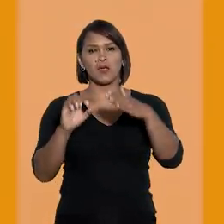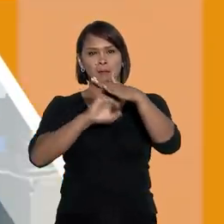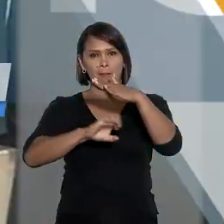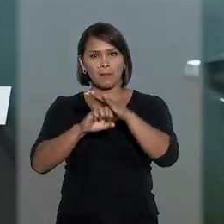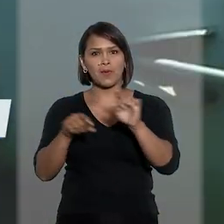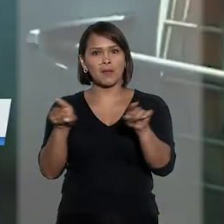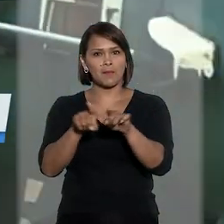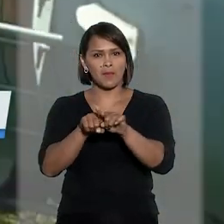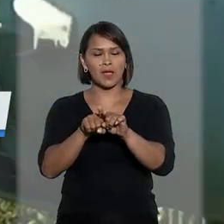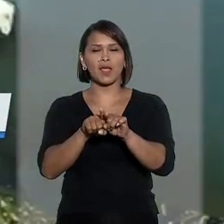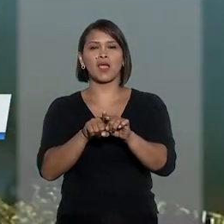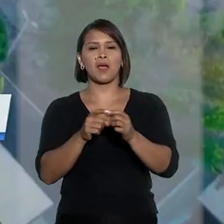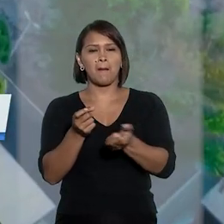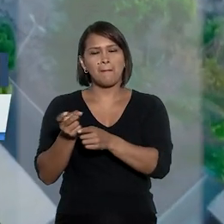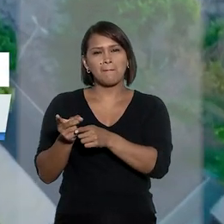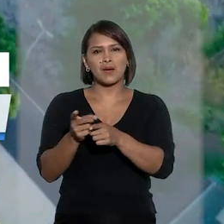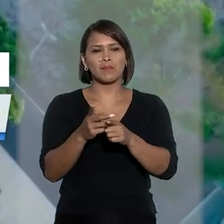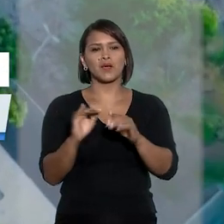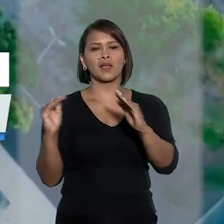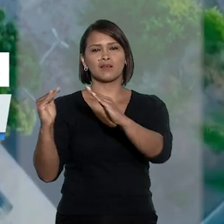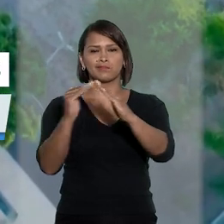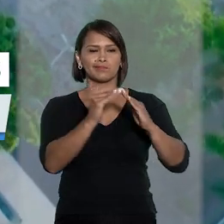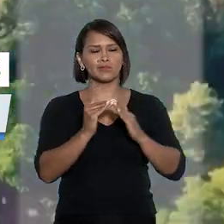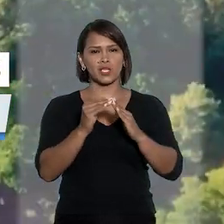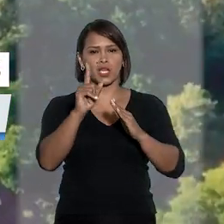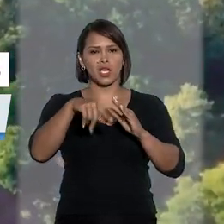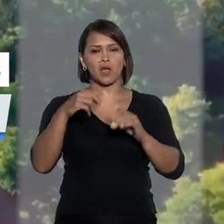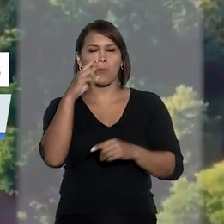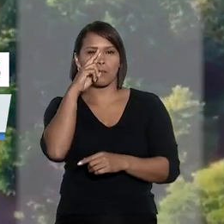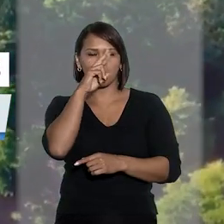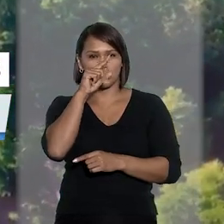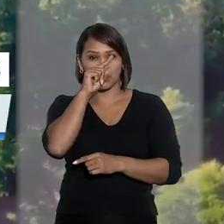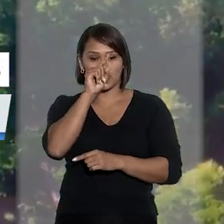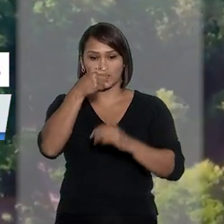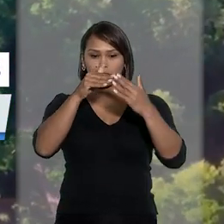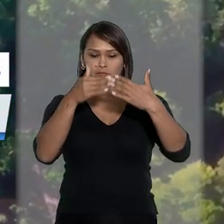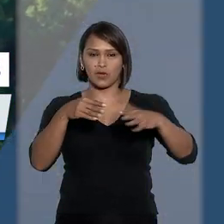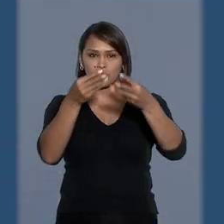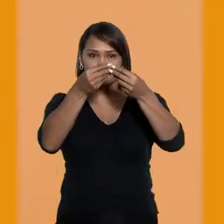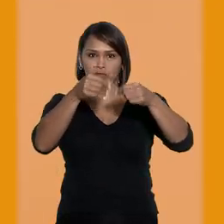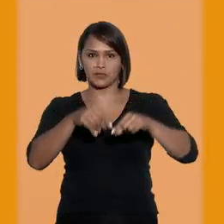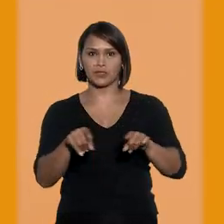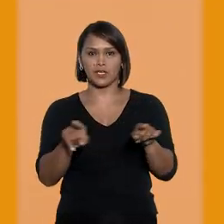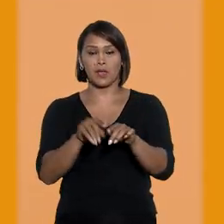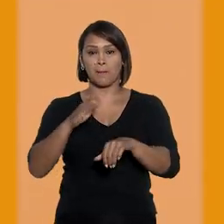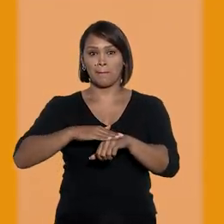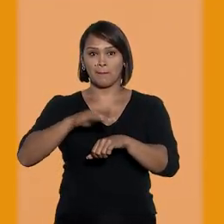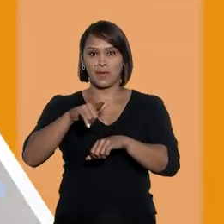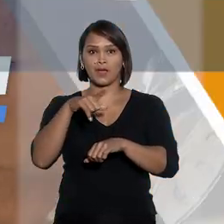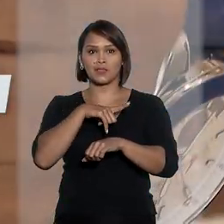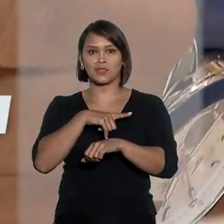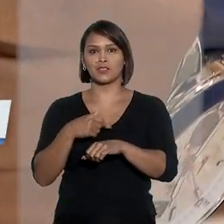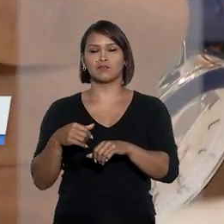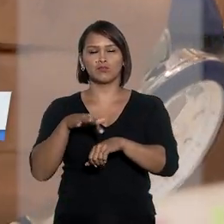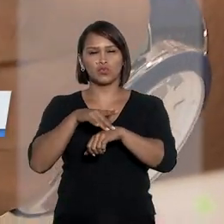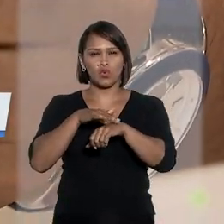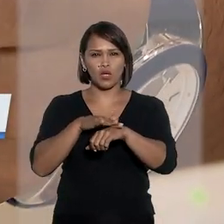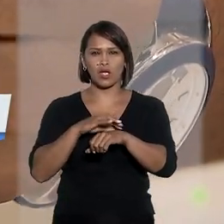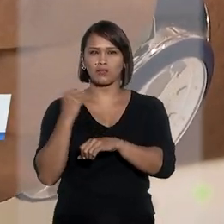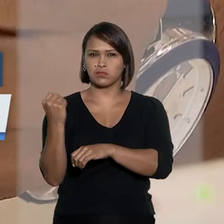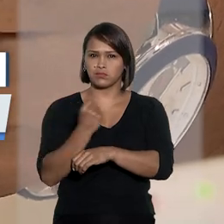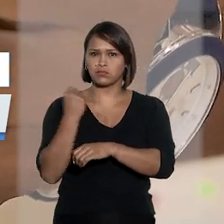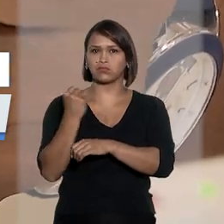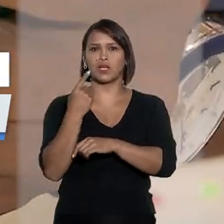Concessionária terá que pagar aluguel a donos de imóvel sob risco de desabamento. E mais, doença